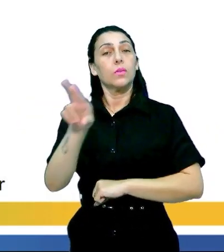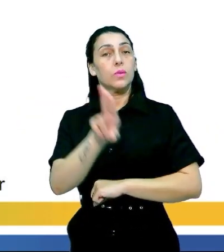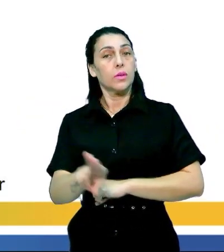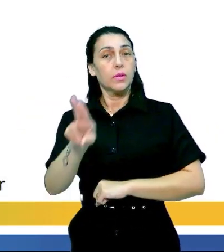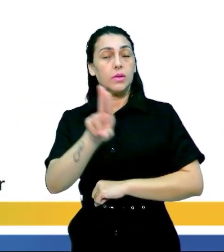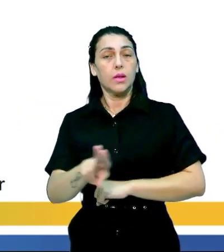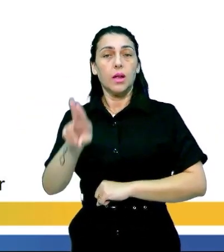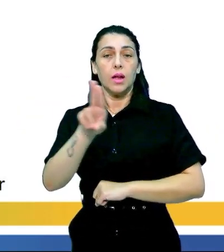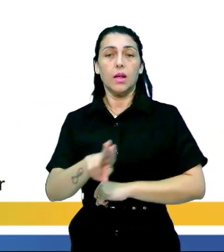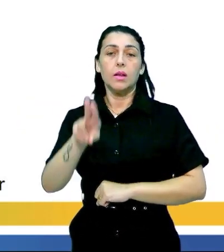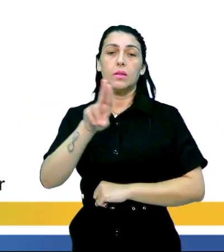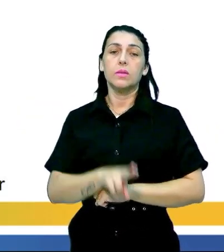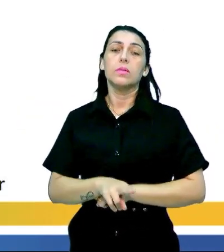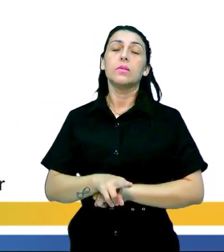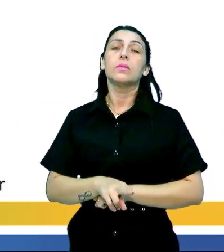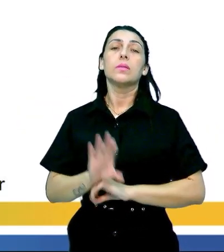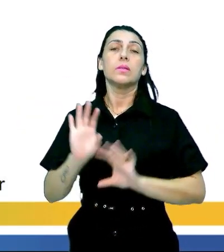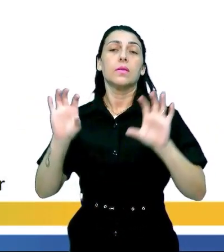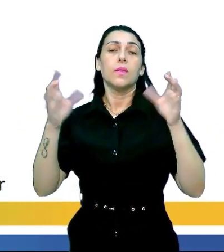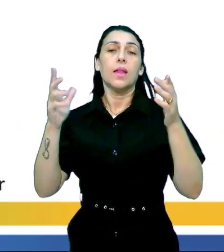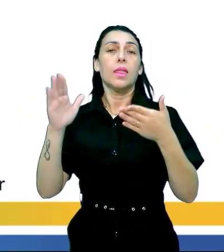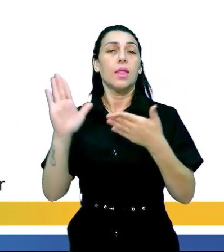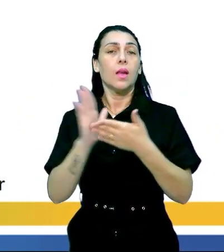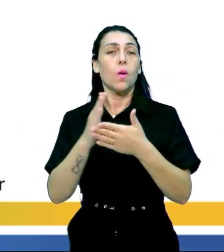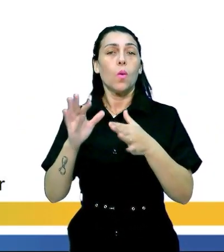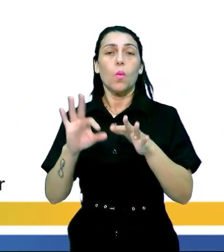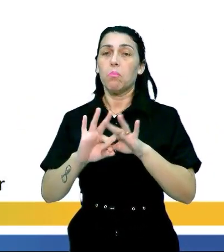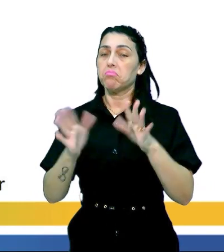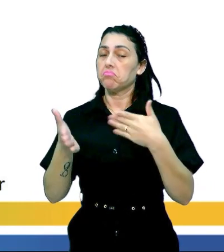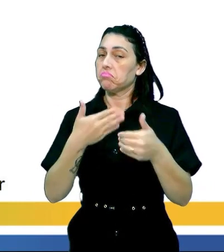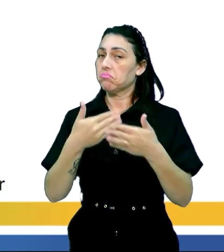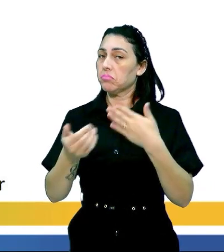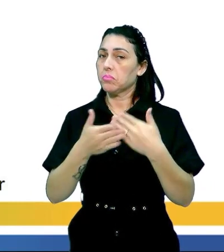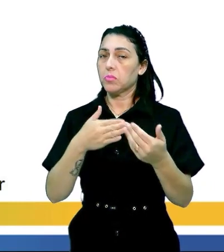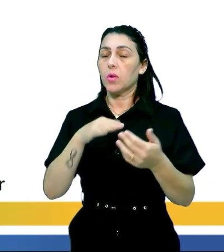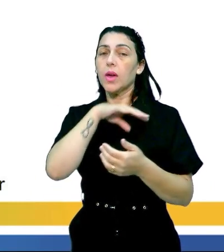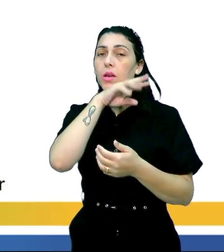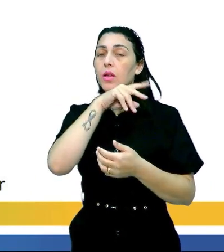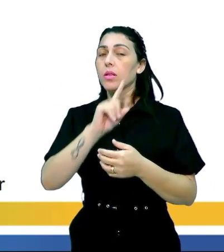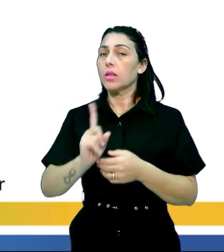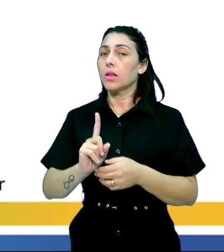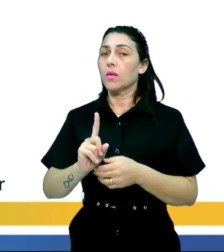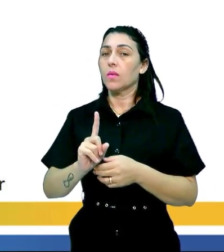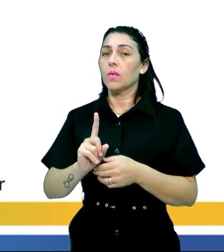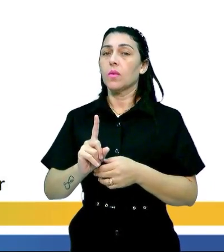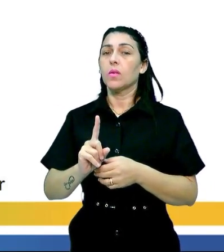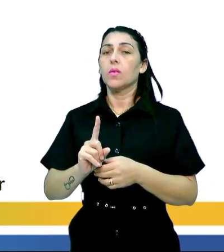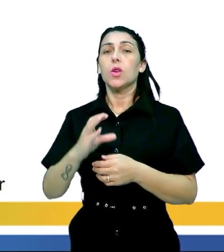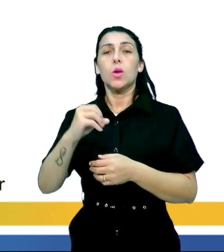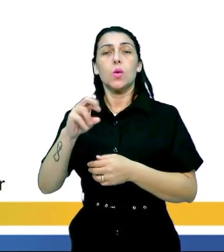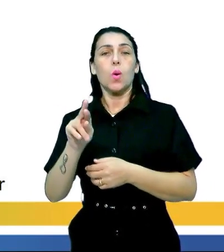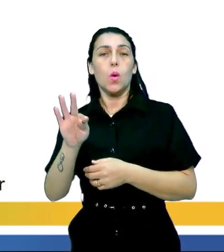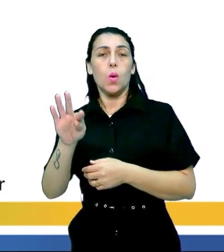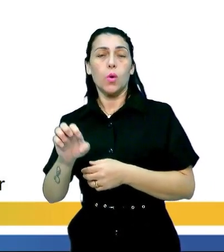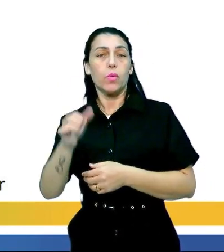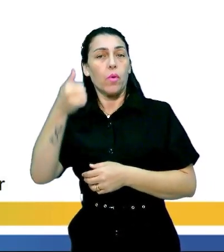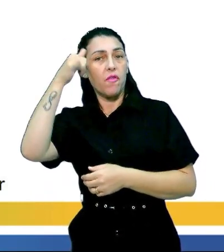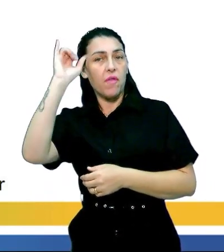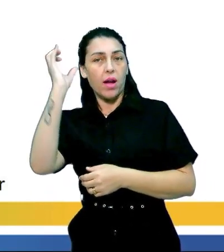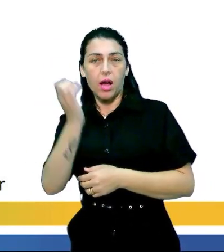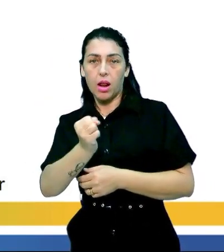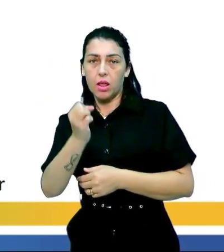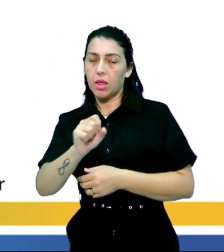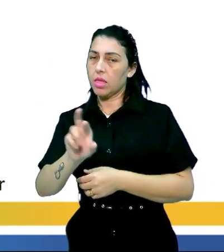utilizados né nesse tipo de evento não é qualquer tipo de touro né não é gado de corte não é vaca